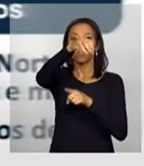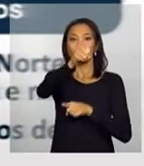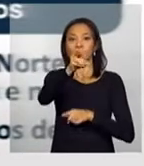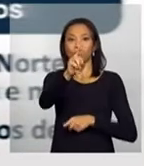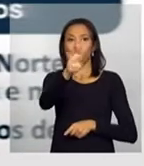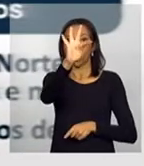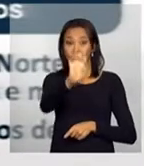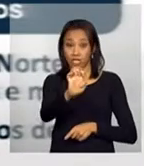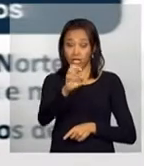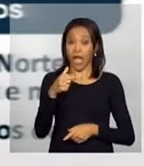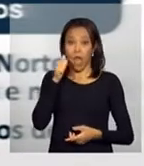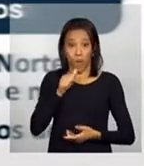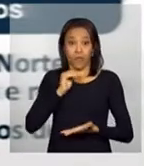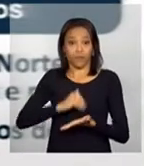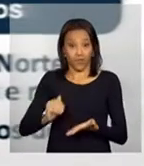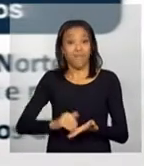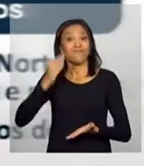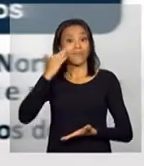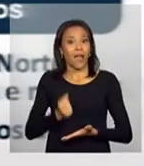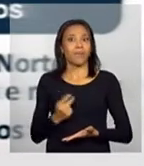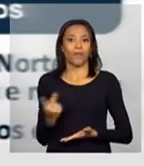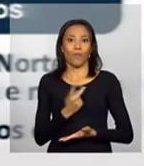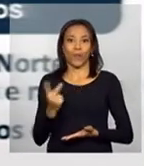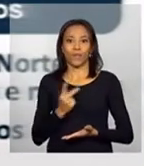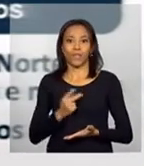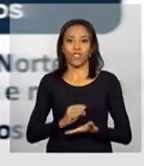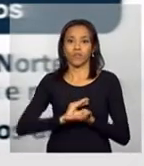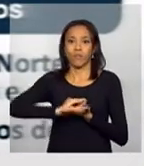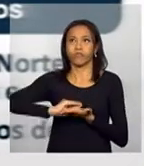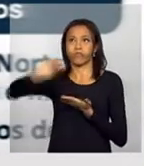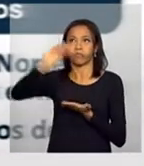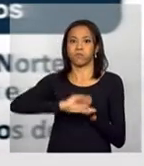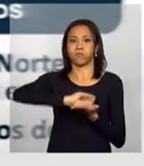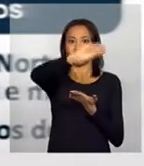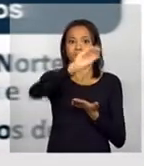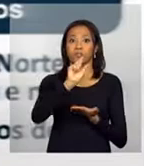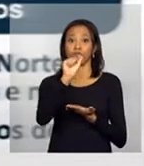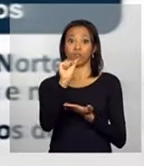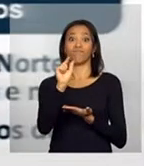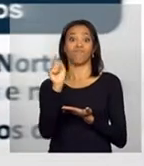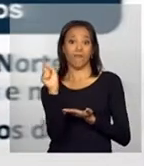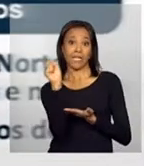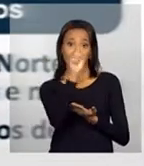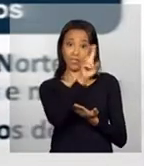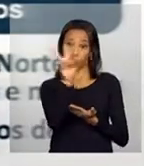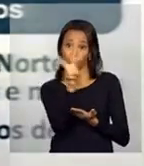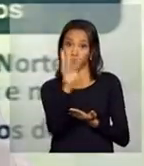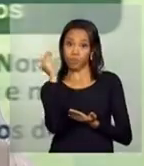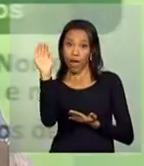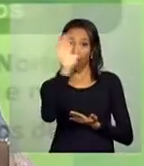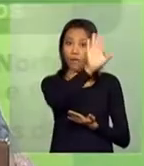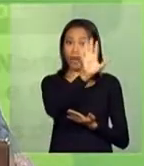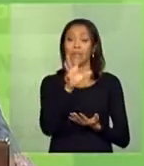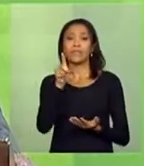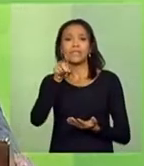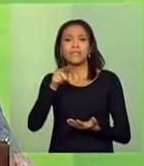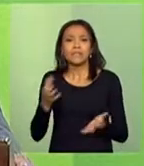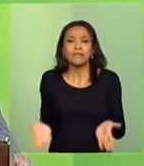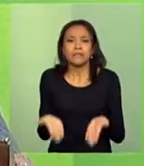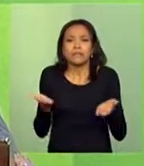sabe da importância desses investimentos no Norte e Nordeste, no sentido de essa carga subir, essa carga ser movimentada